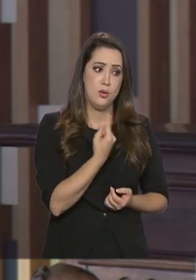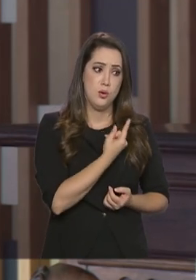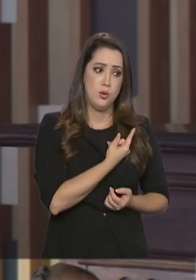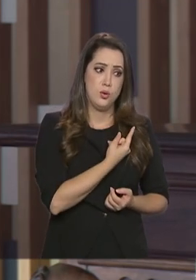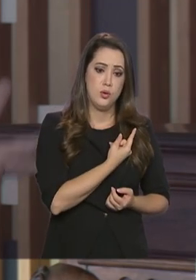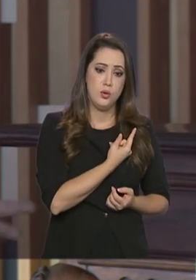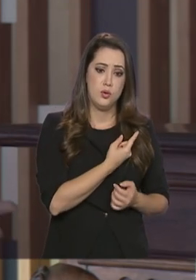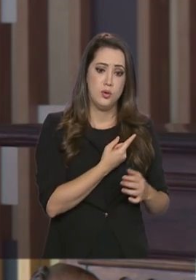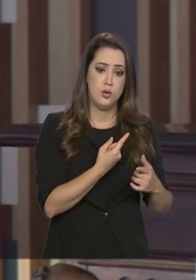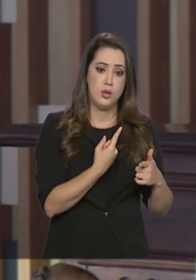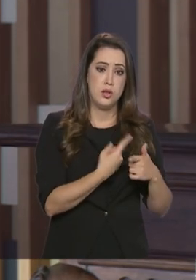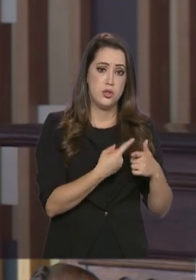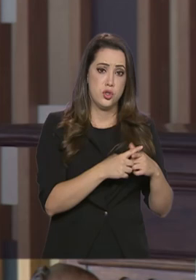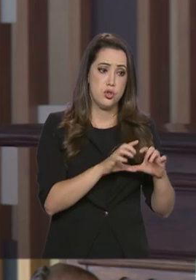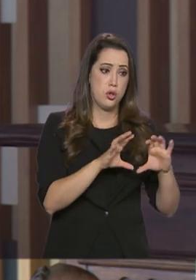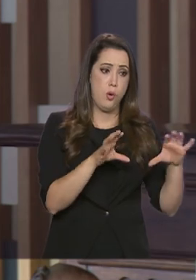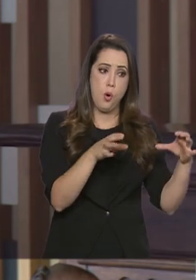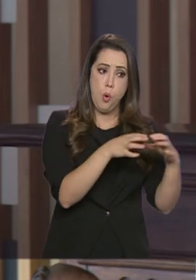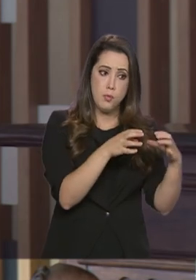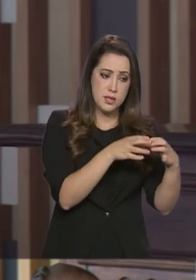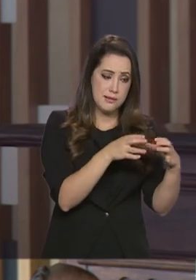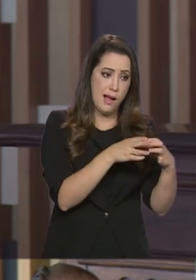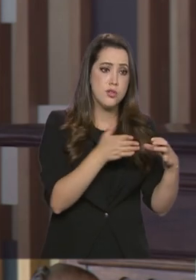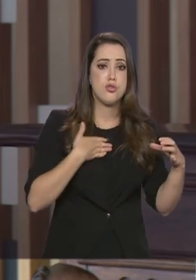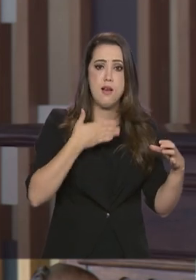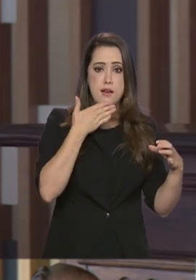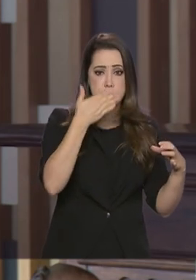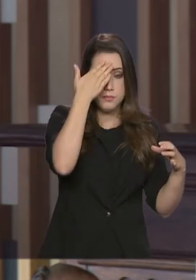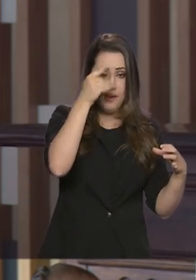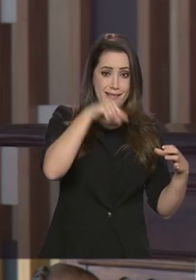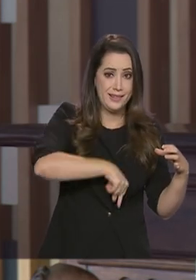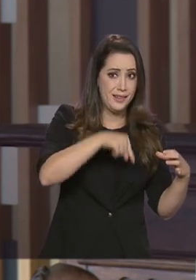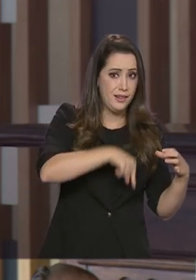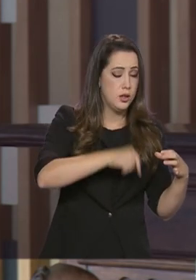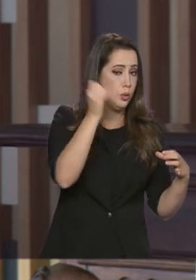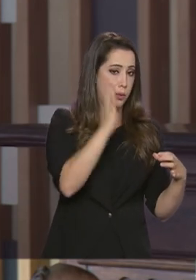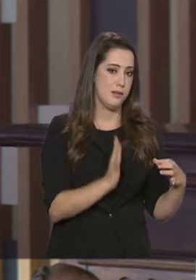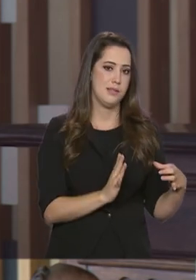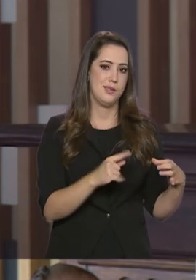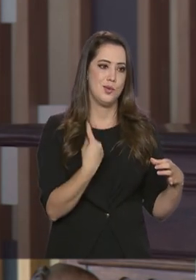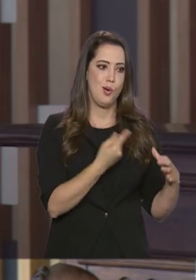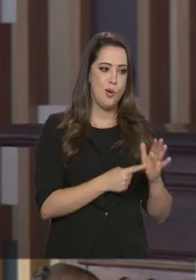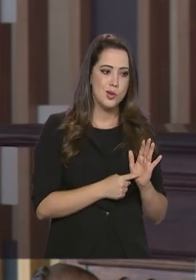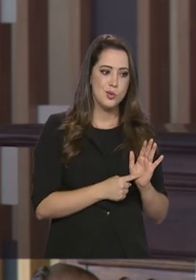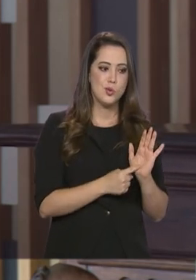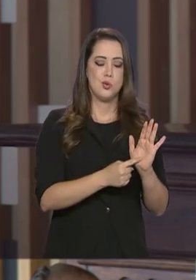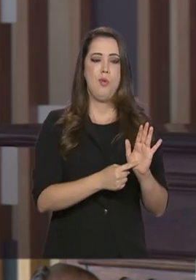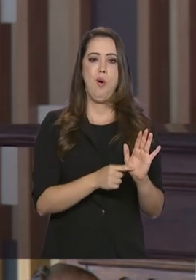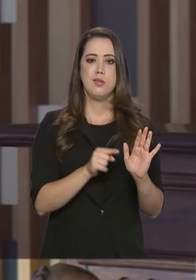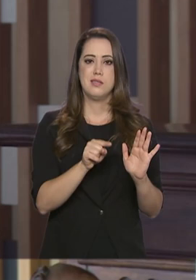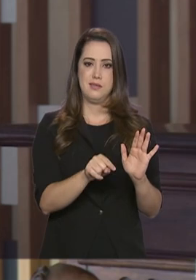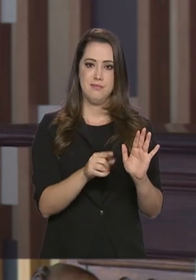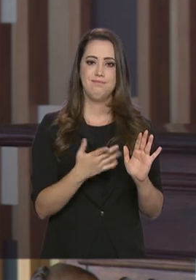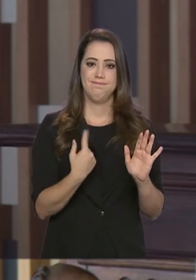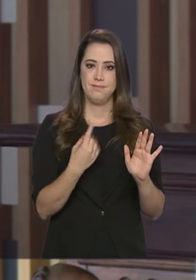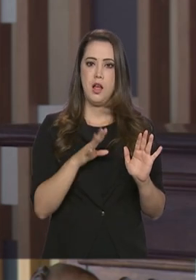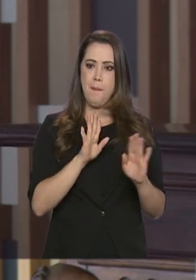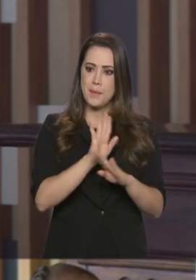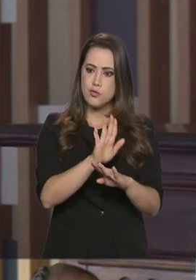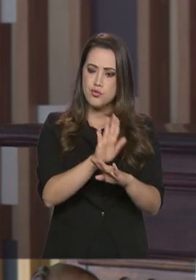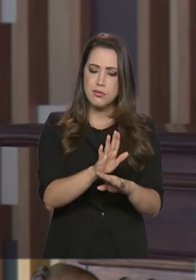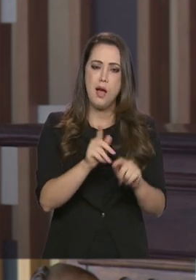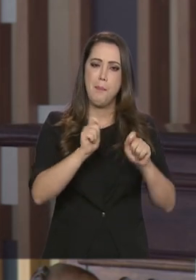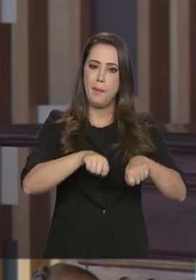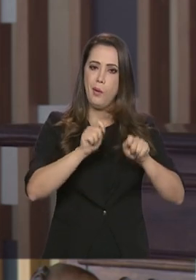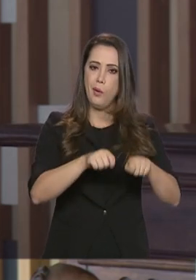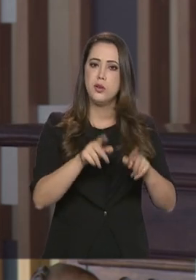parte, um país árabe, por causa da comunidade libanesa, isso nos coloca numa posição, talvez, privilegiada para contribuir com a